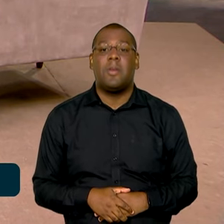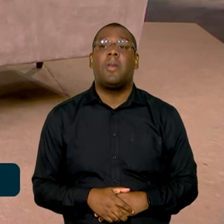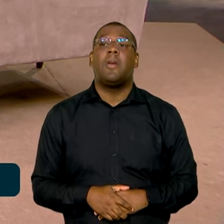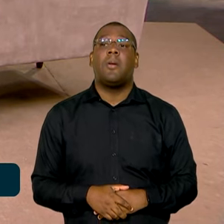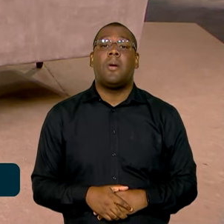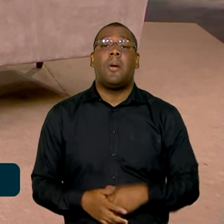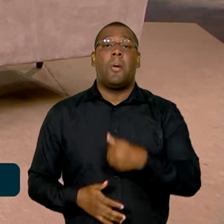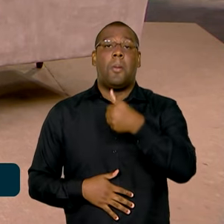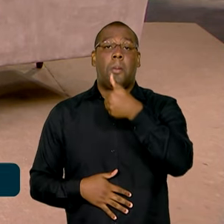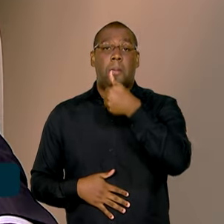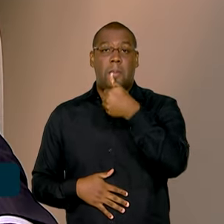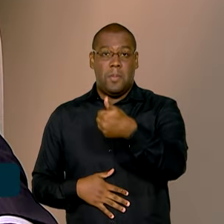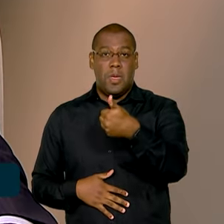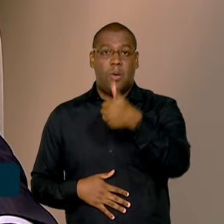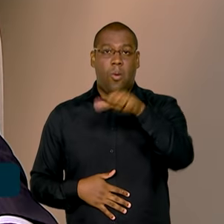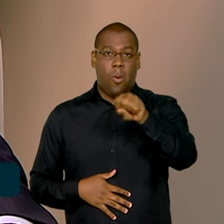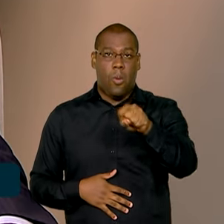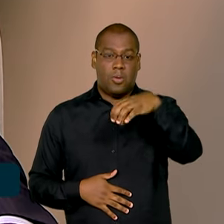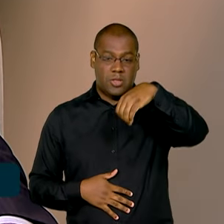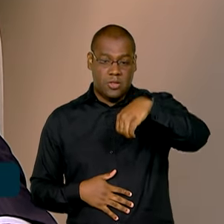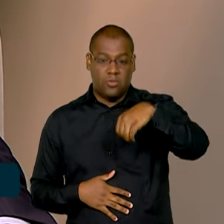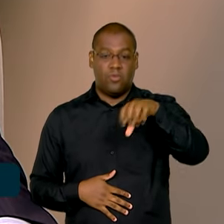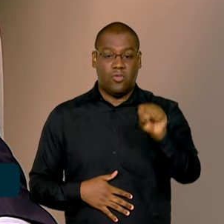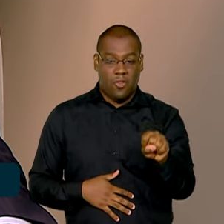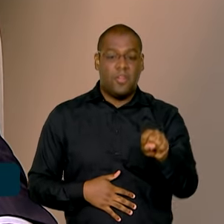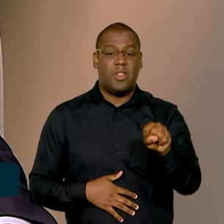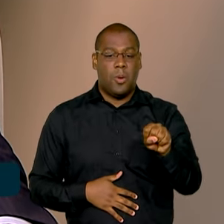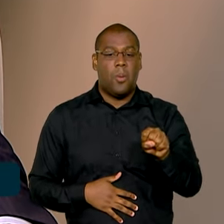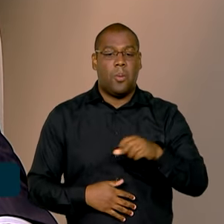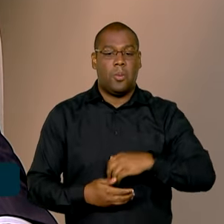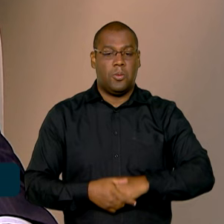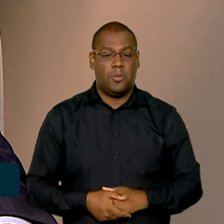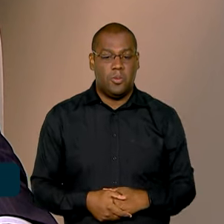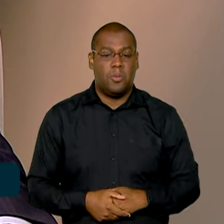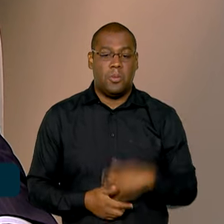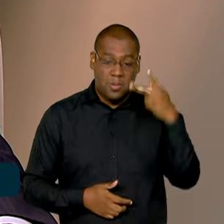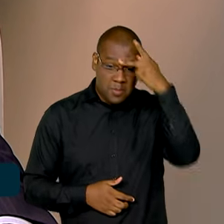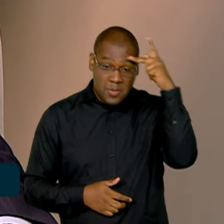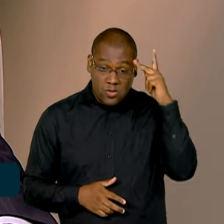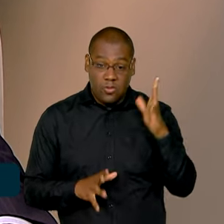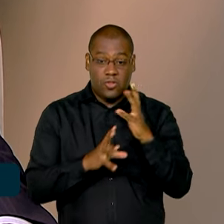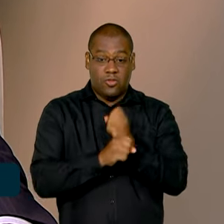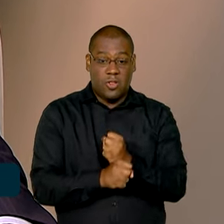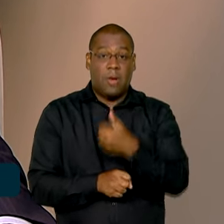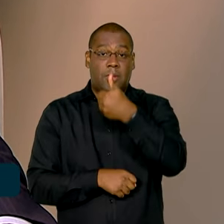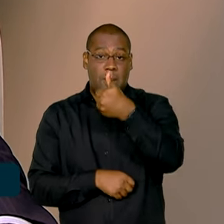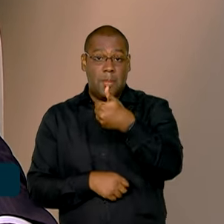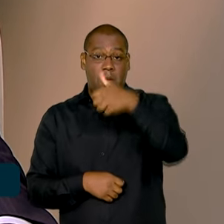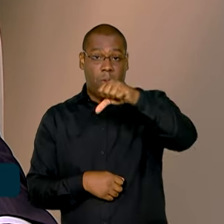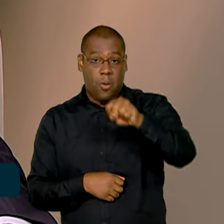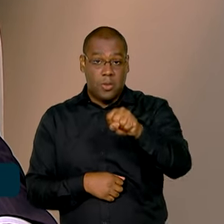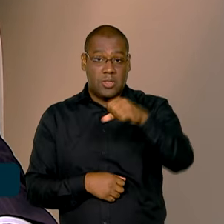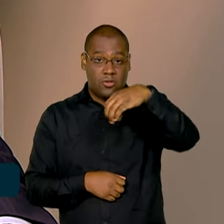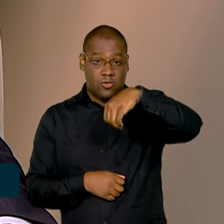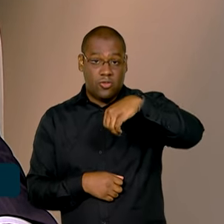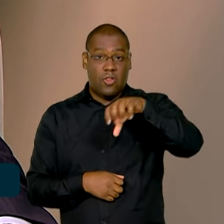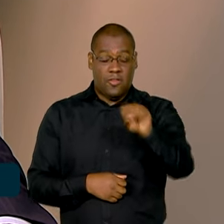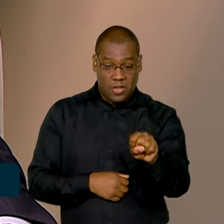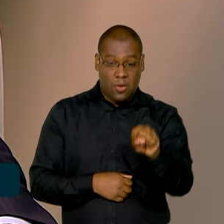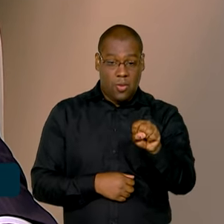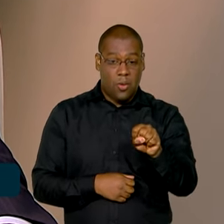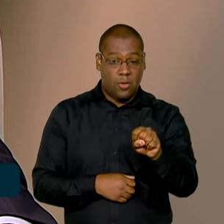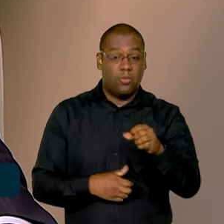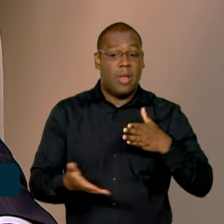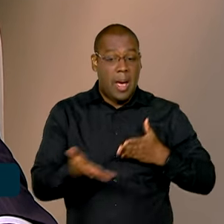.898 pessoas, aproximadamente, que estão aprovadas, mas não estão dentro do número de